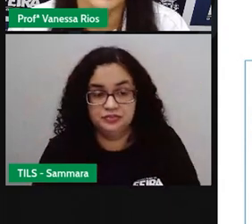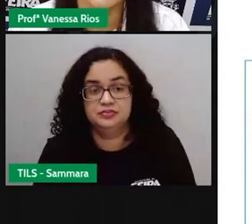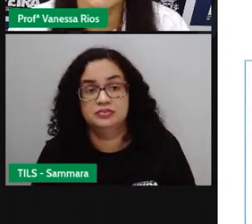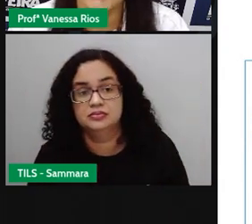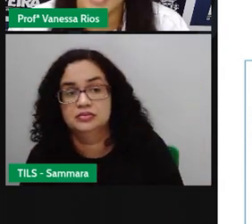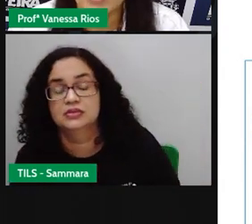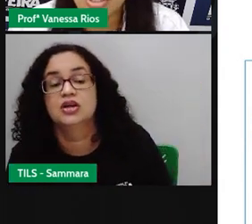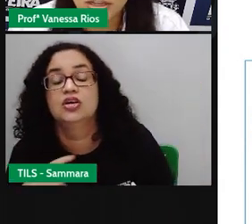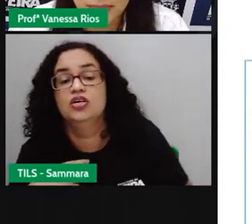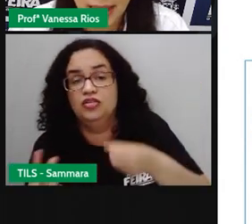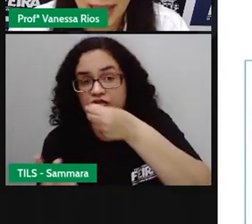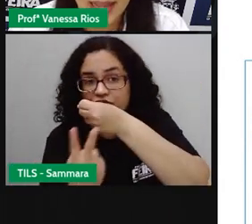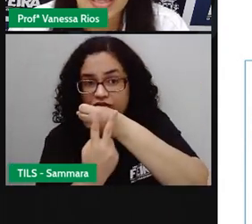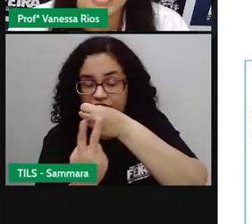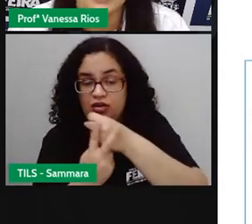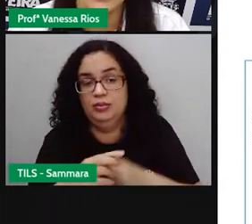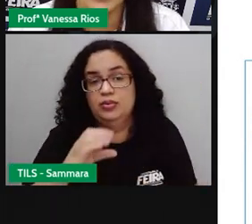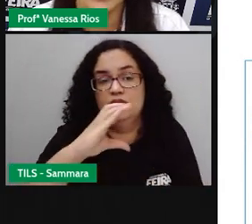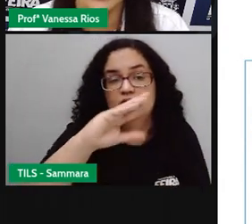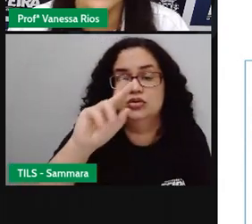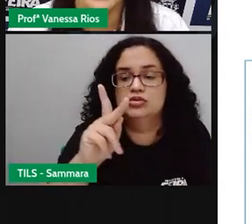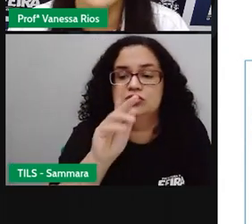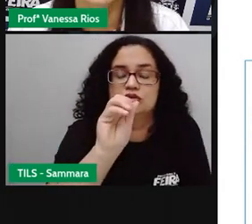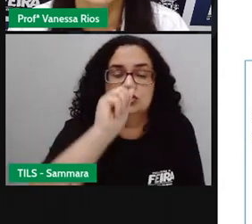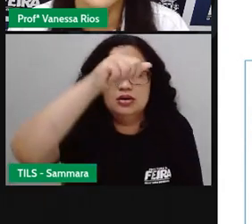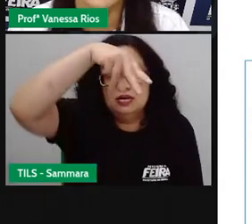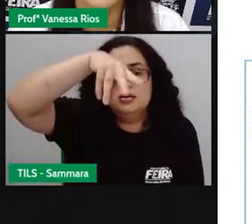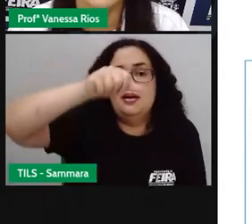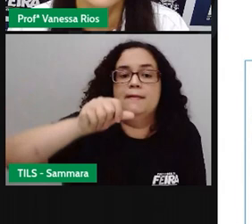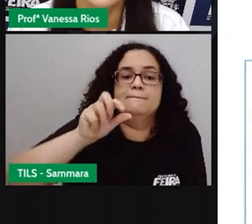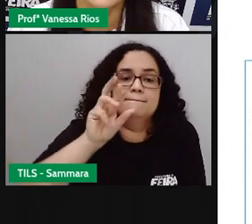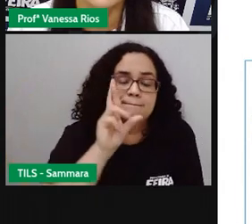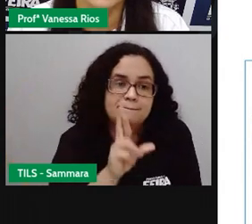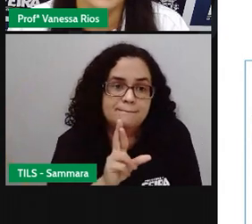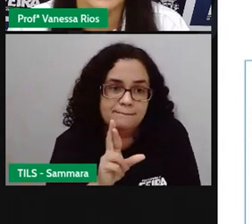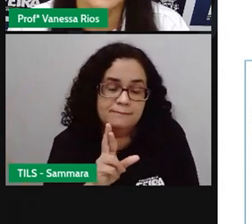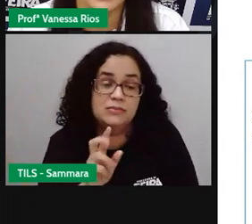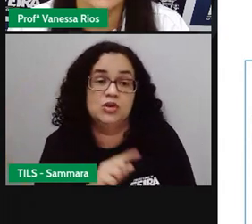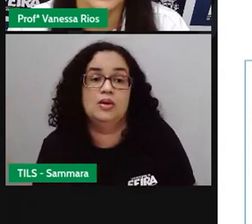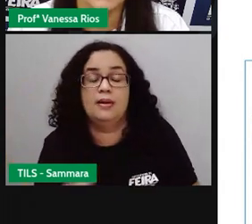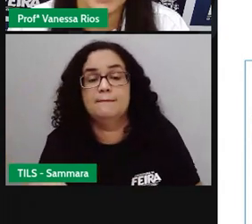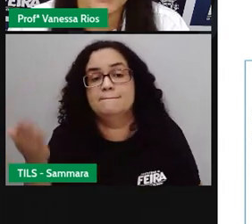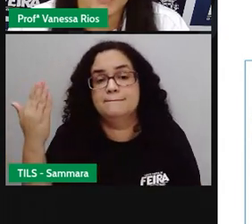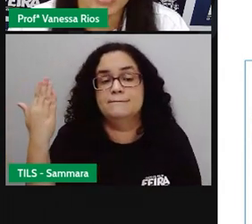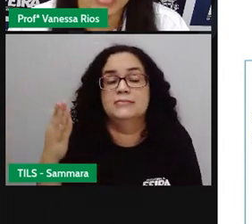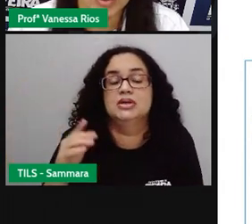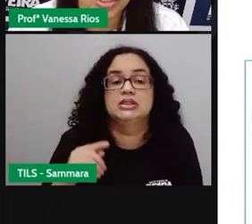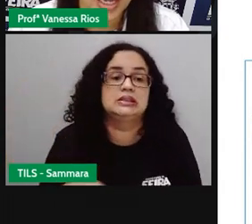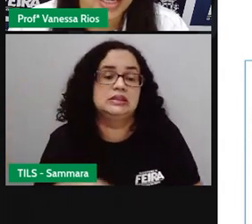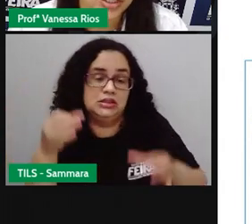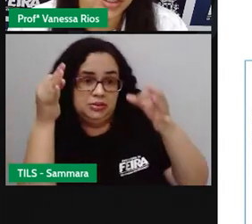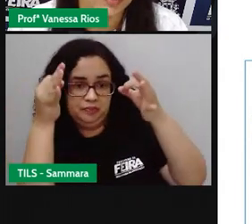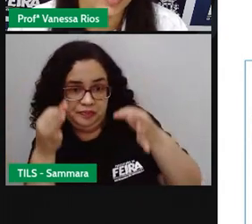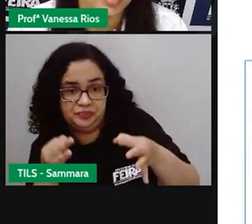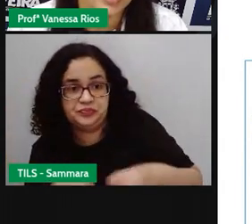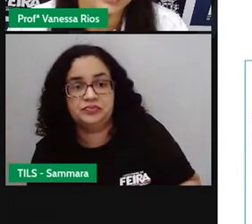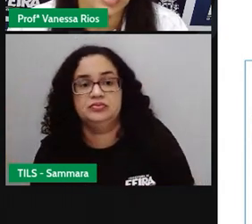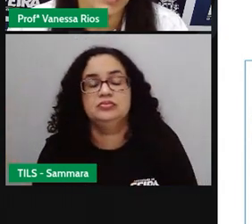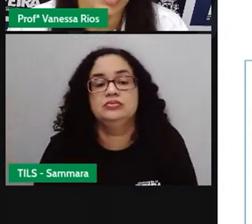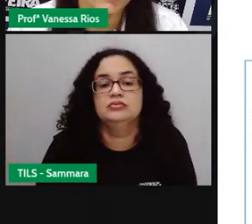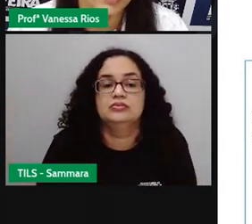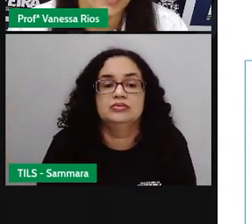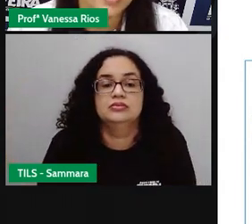O mesmo verbo chamar e colocou ele no tempo do pretérito imperfeito do indicativo.